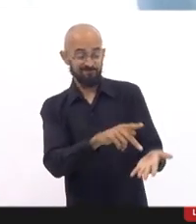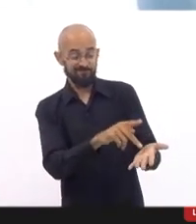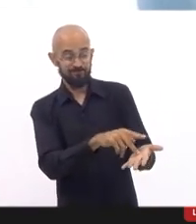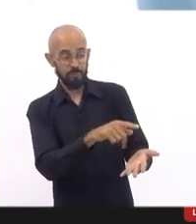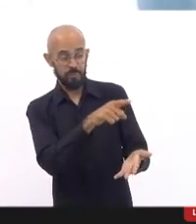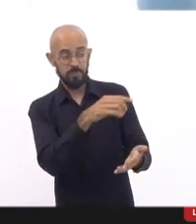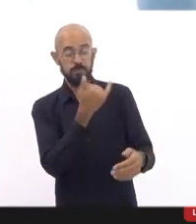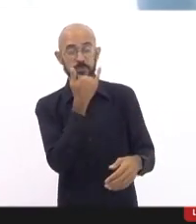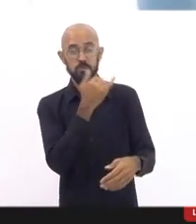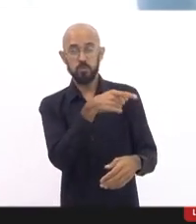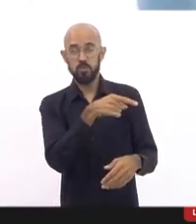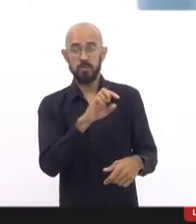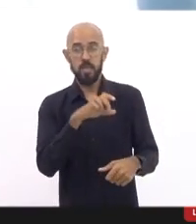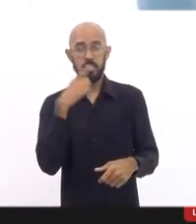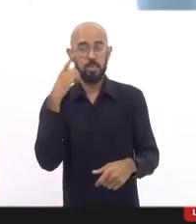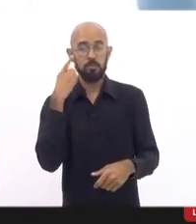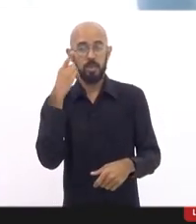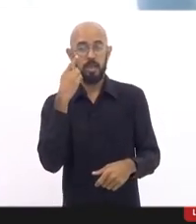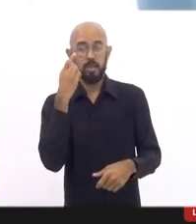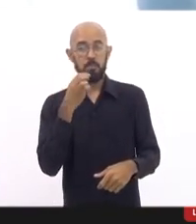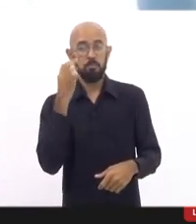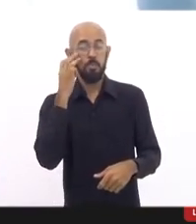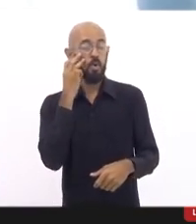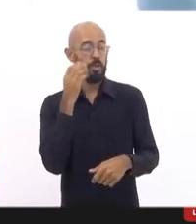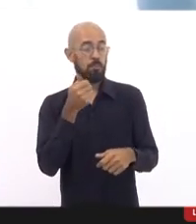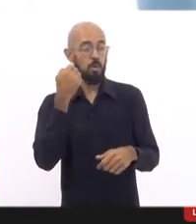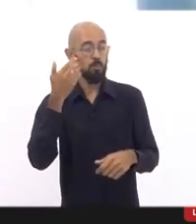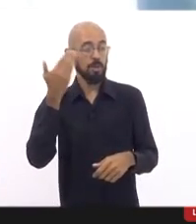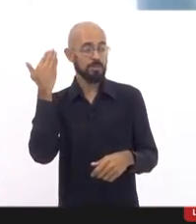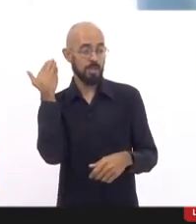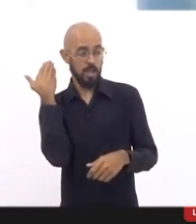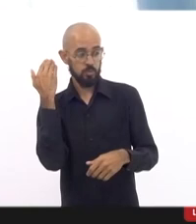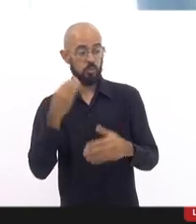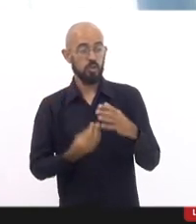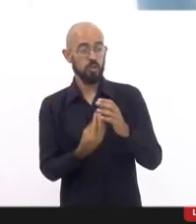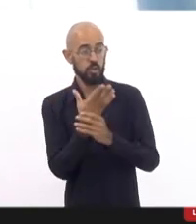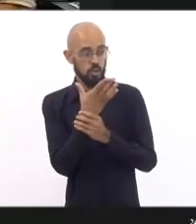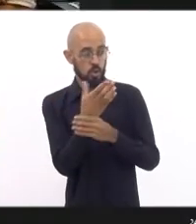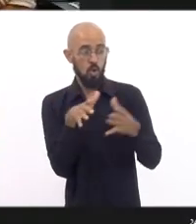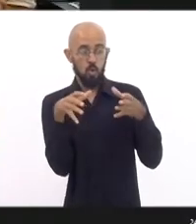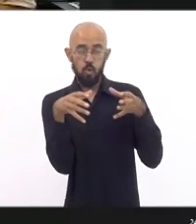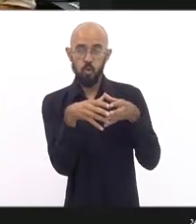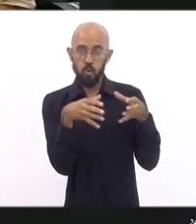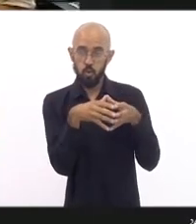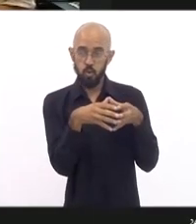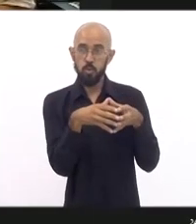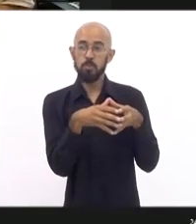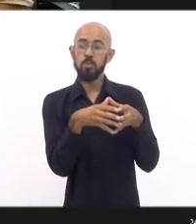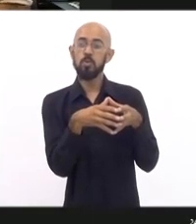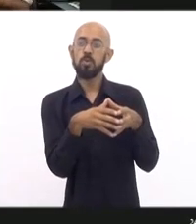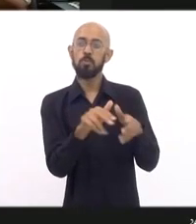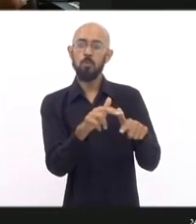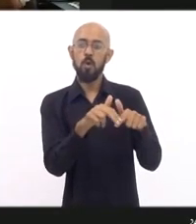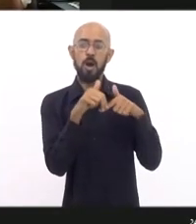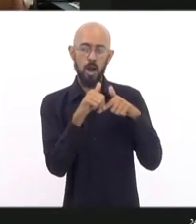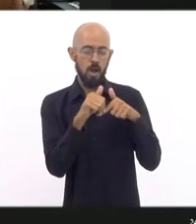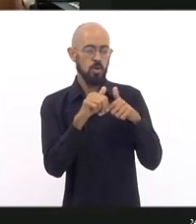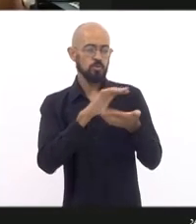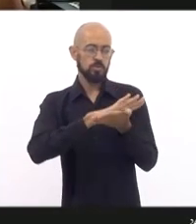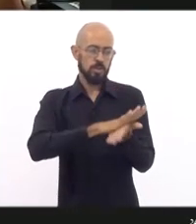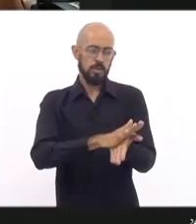deputada Mônica Francisco recém criou uma frente exatamente para a questão do racismo ambiental,